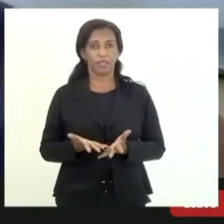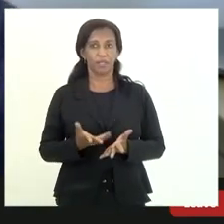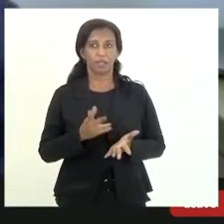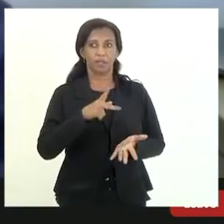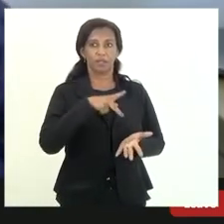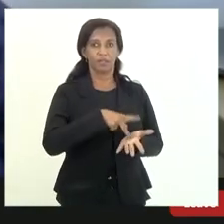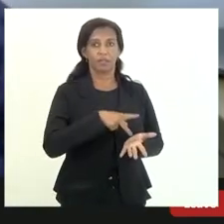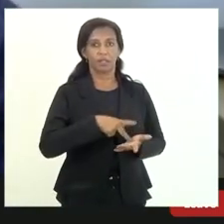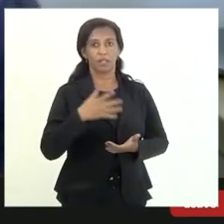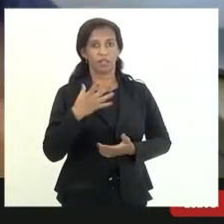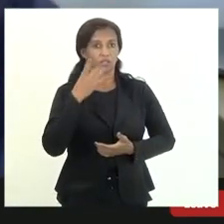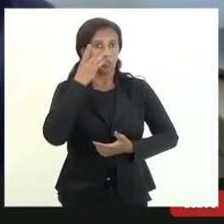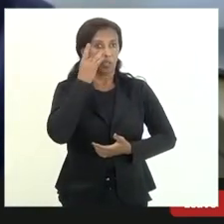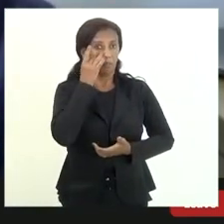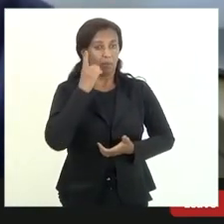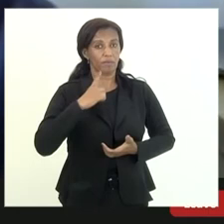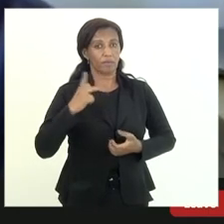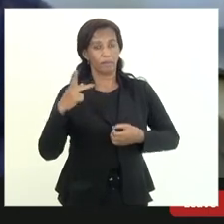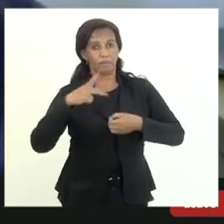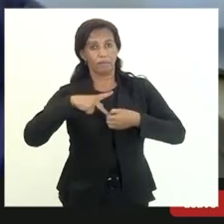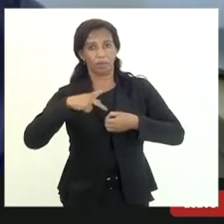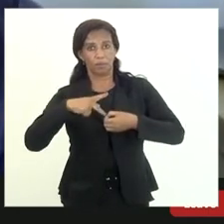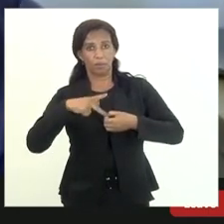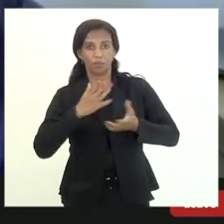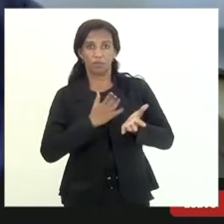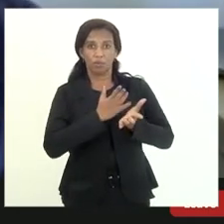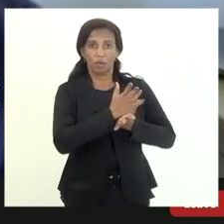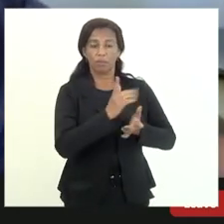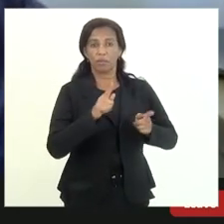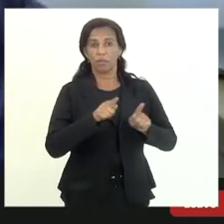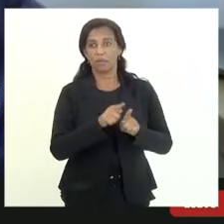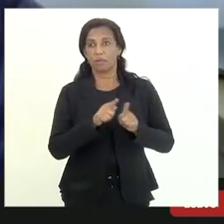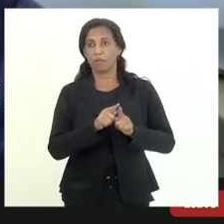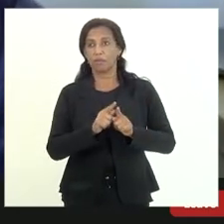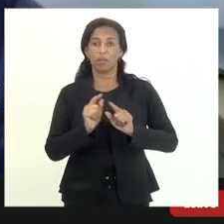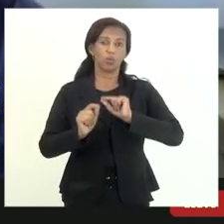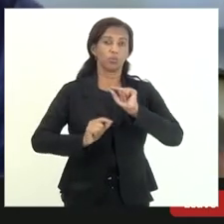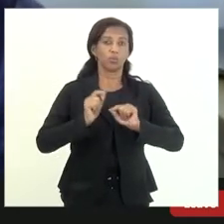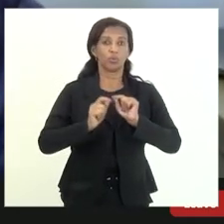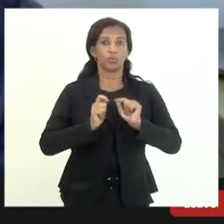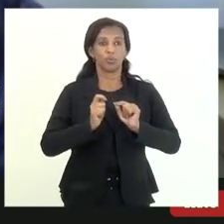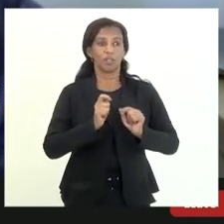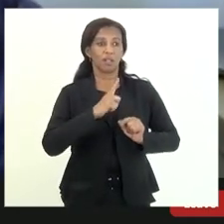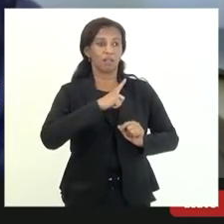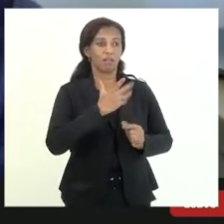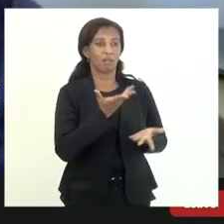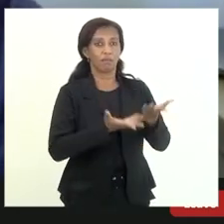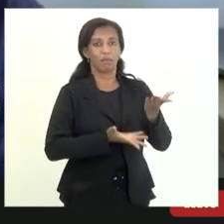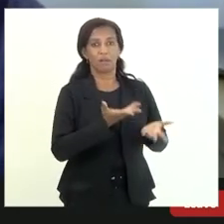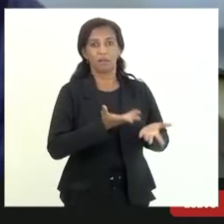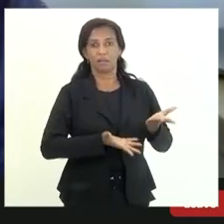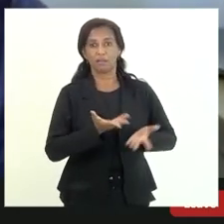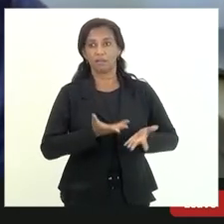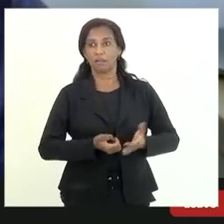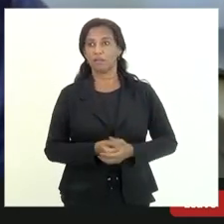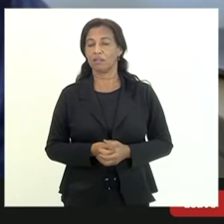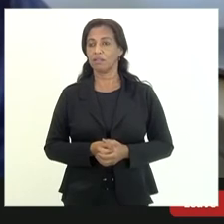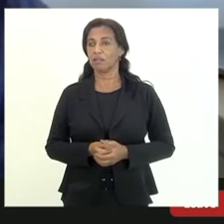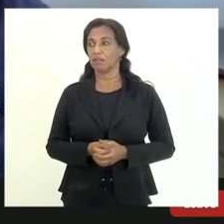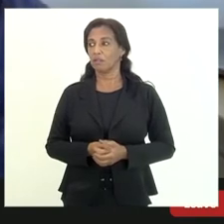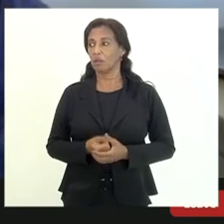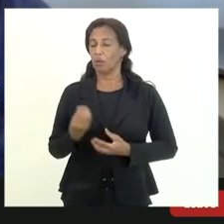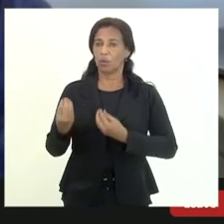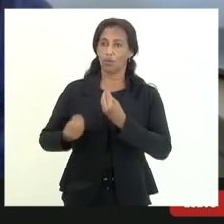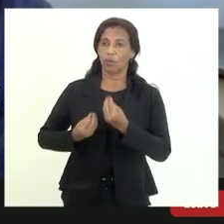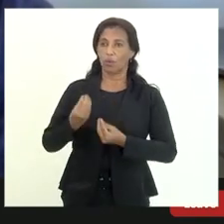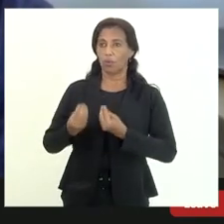que a própria Petrobras tem um hint um hint também daquilo que ela escreve no balanço como ela